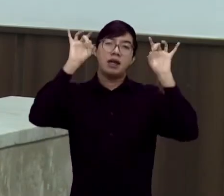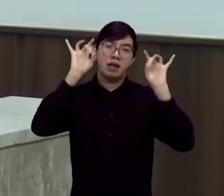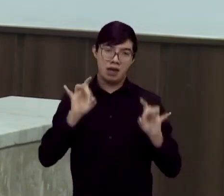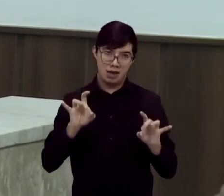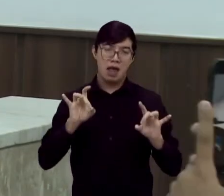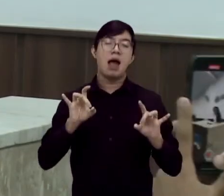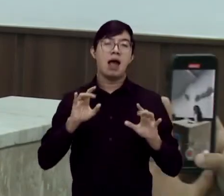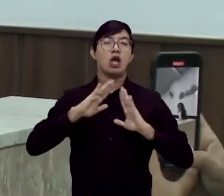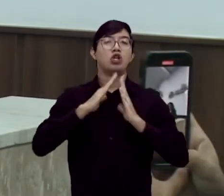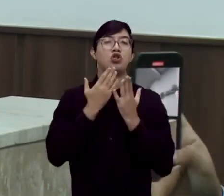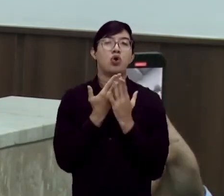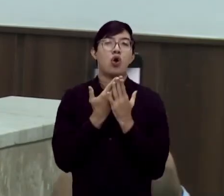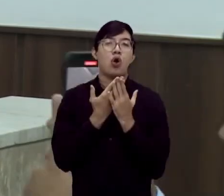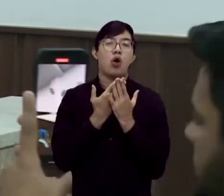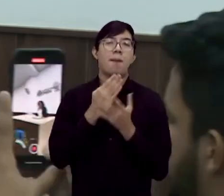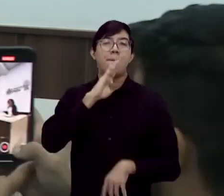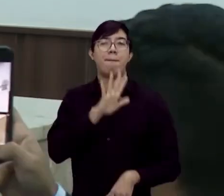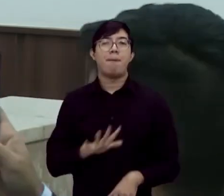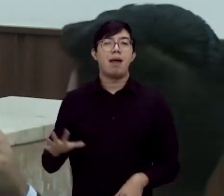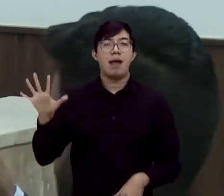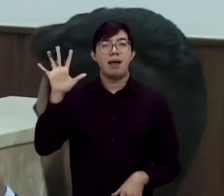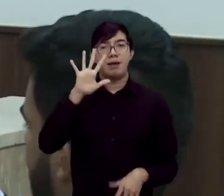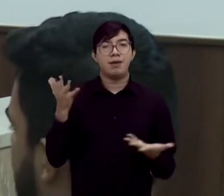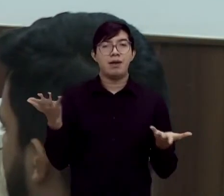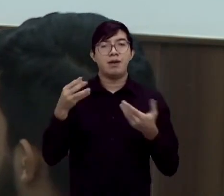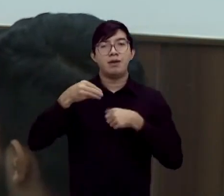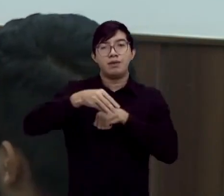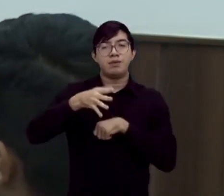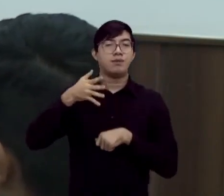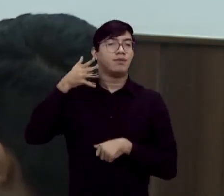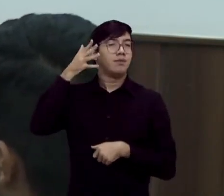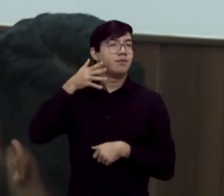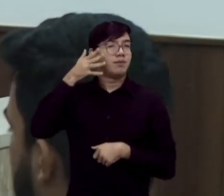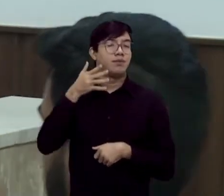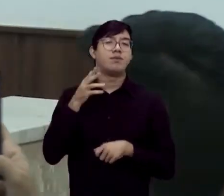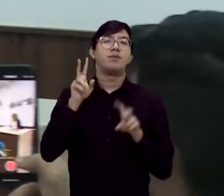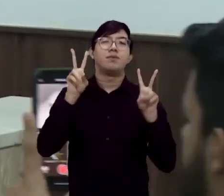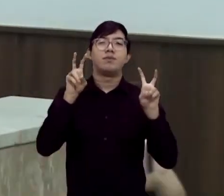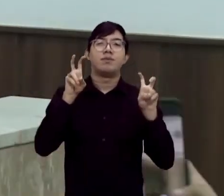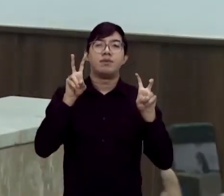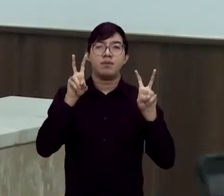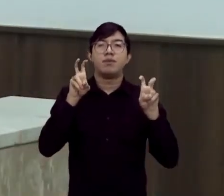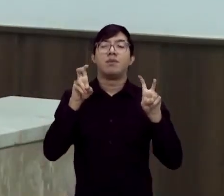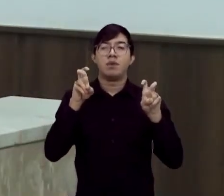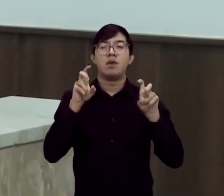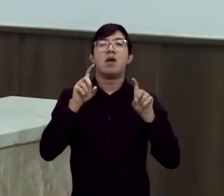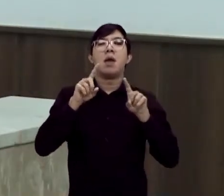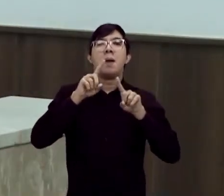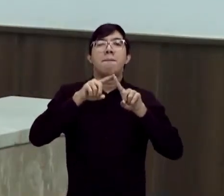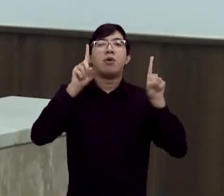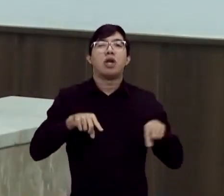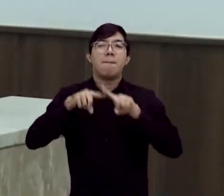dia da escola, quero falar sobre, pronunciar um pouco sobre o pacote de investimento na área da educação,